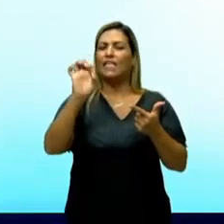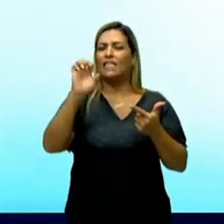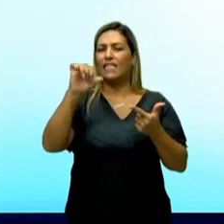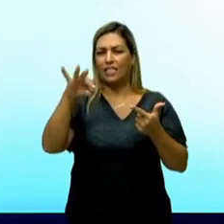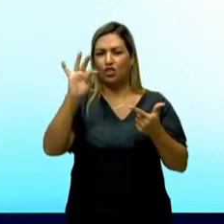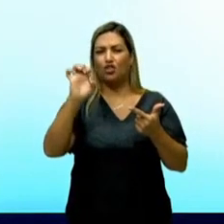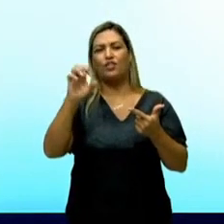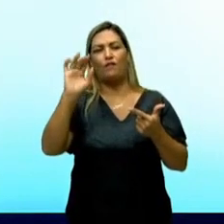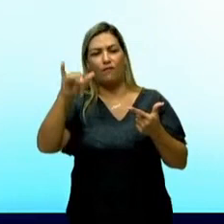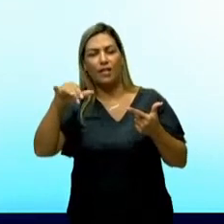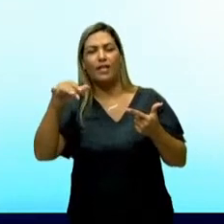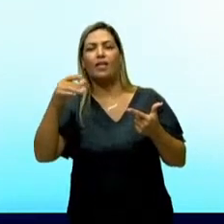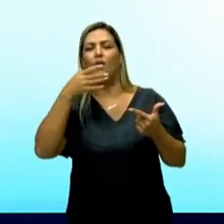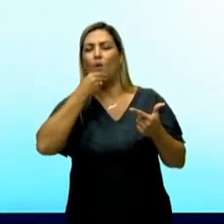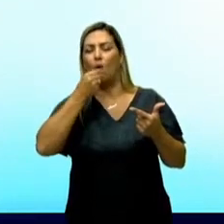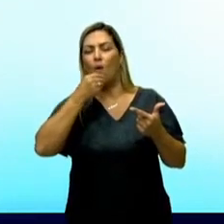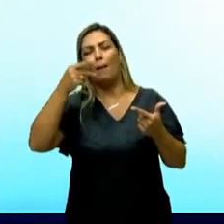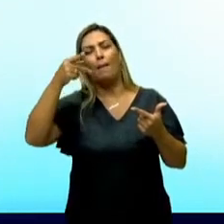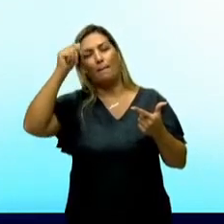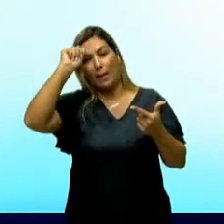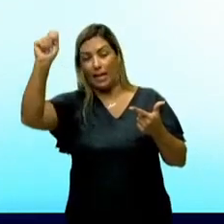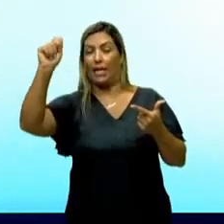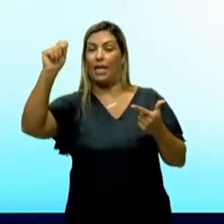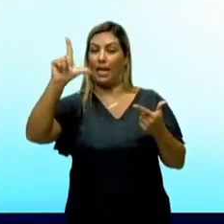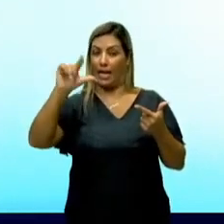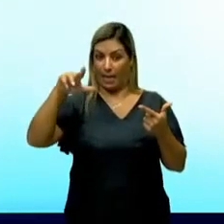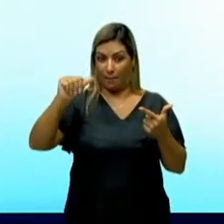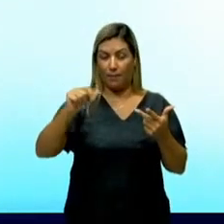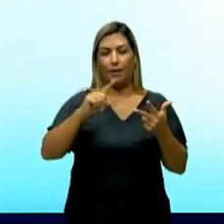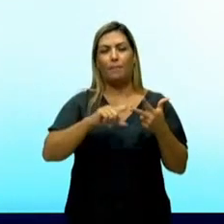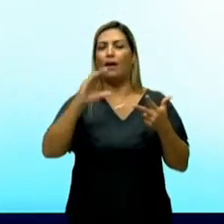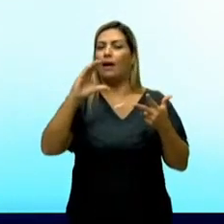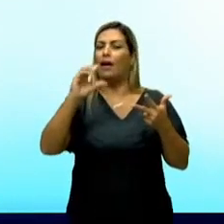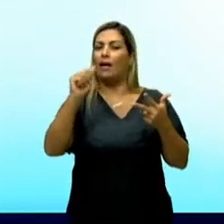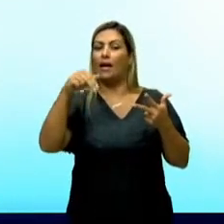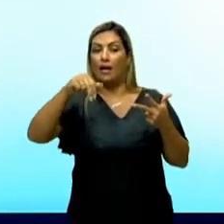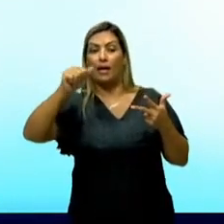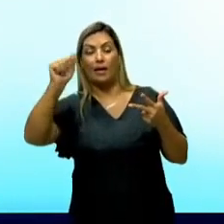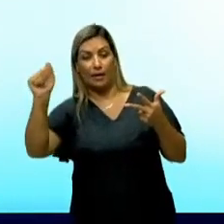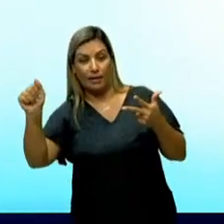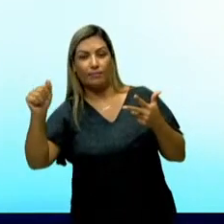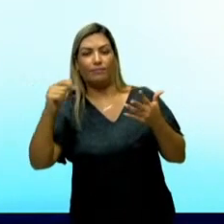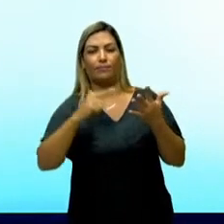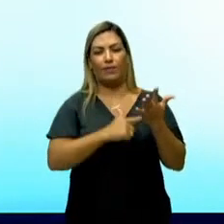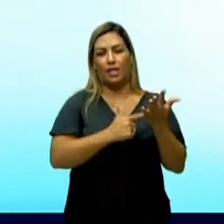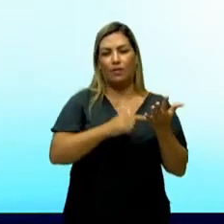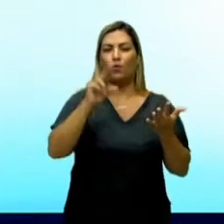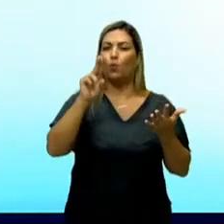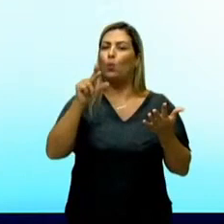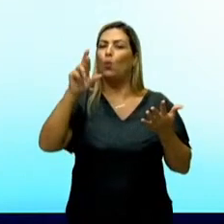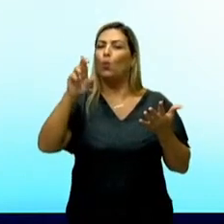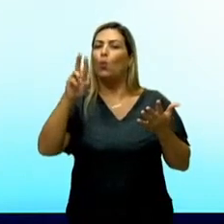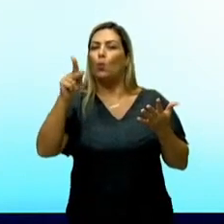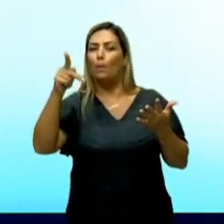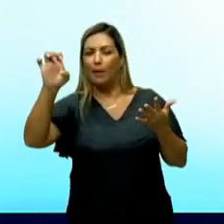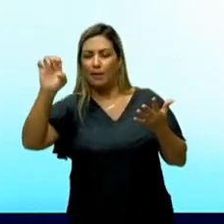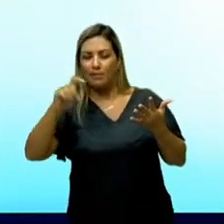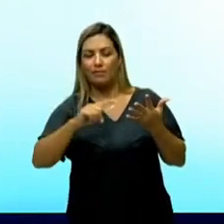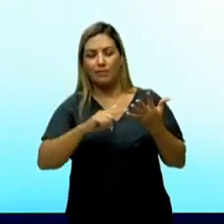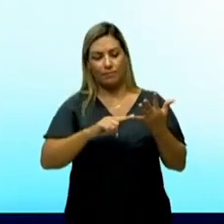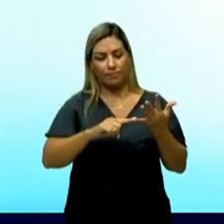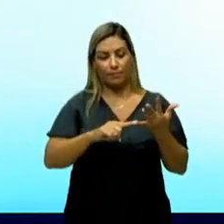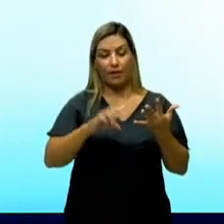Policarpo Quaresma, de Lima Barreto, Canaã, de Graça Aranha, Urupês, de Monteiro Lobato,